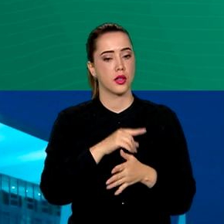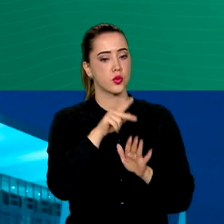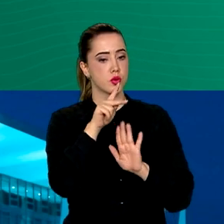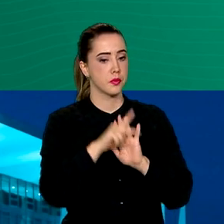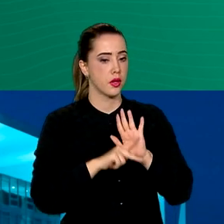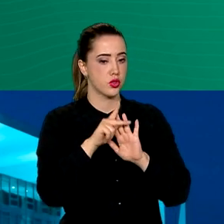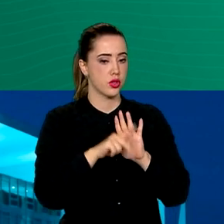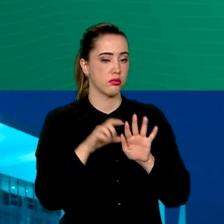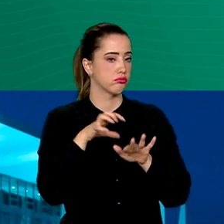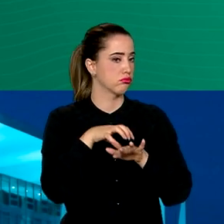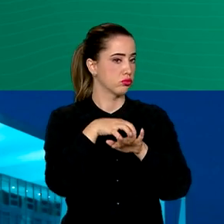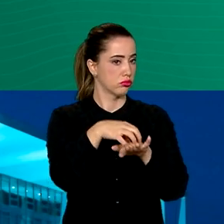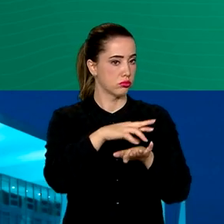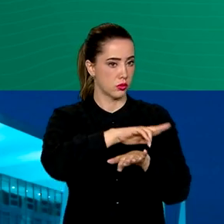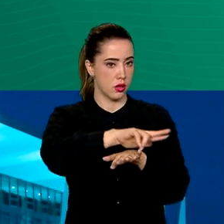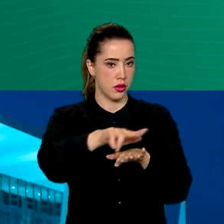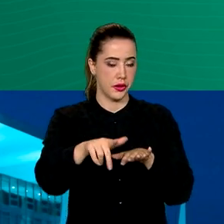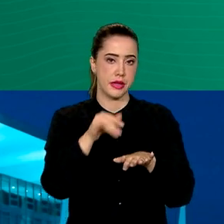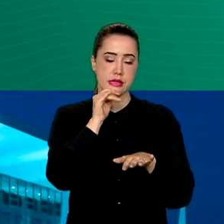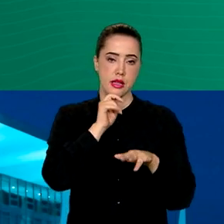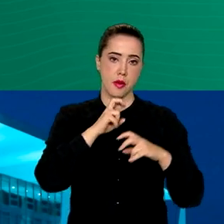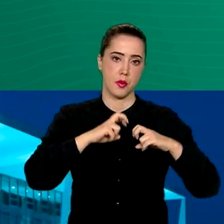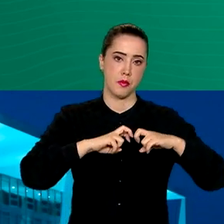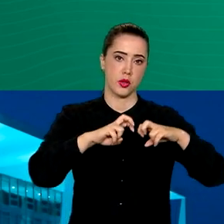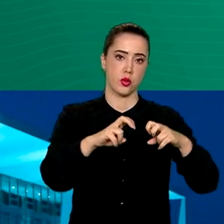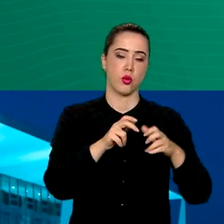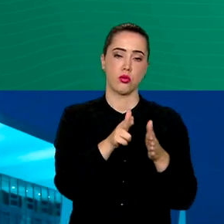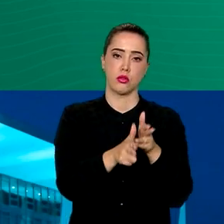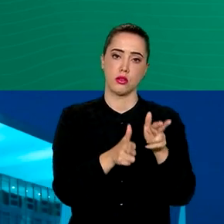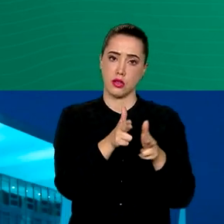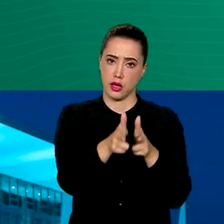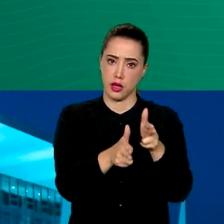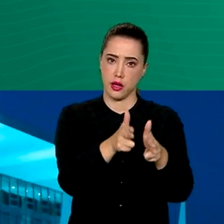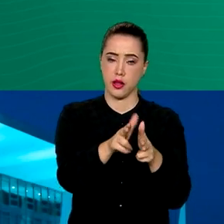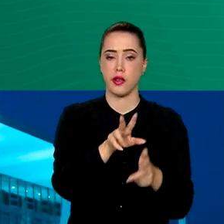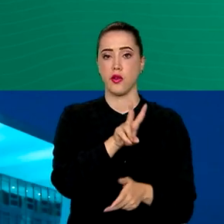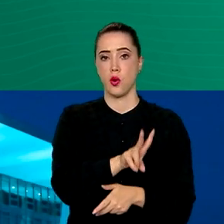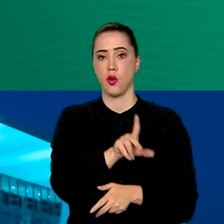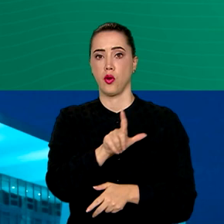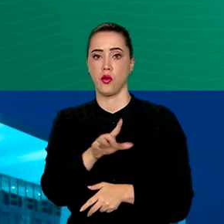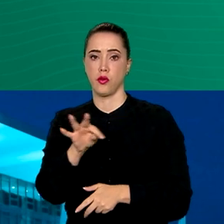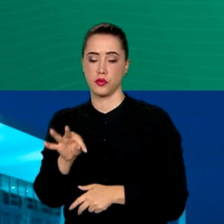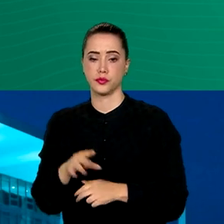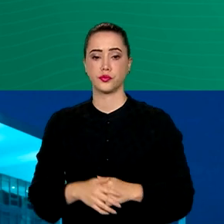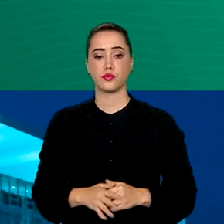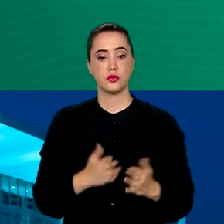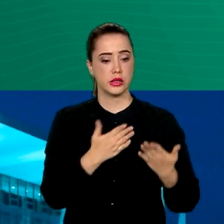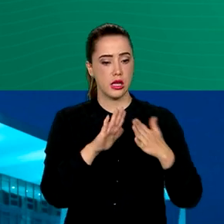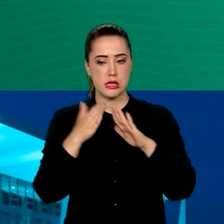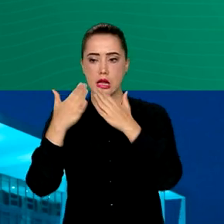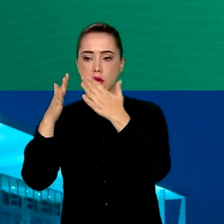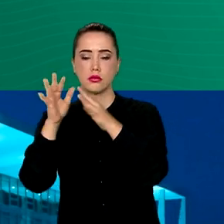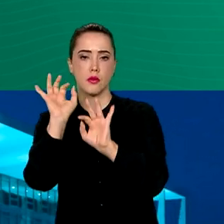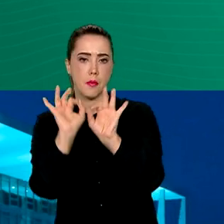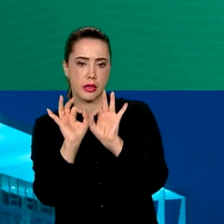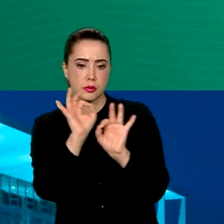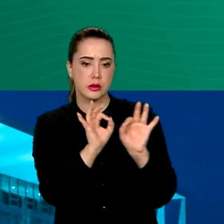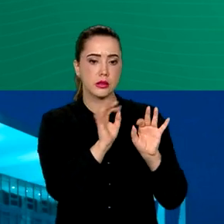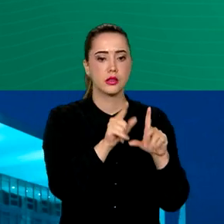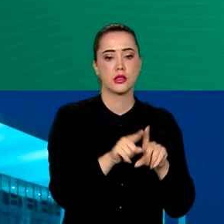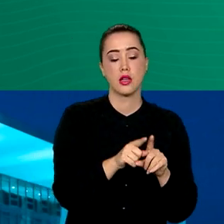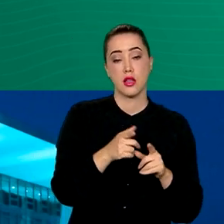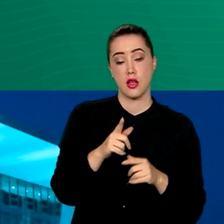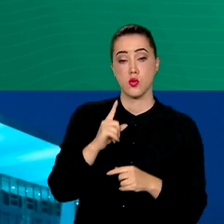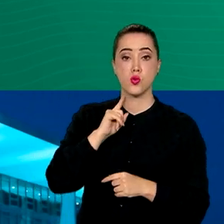projetos de mobilidade urbana, como metrô, trem e VLT, urbanização de favelas, esgotamento sanitário